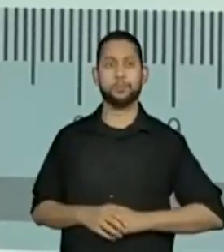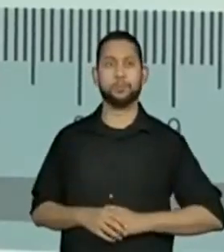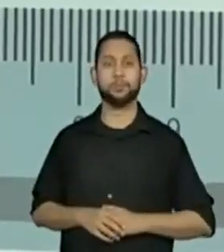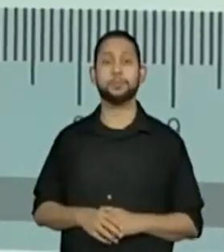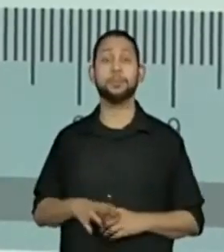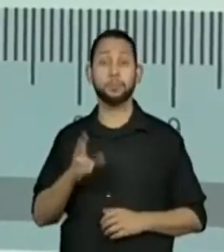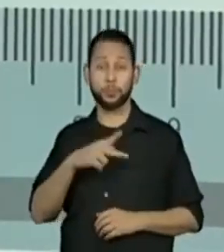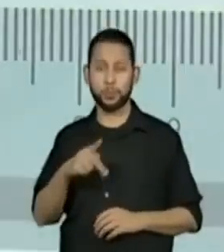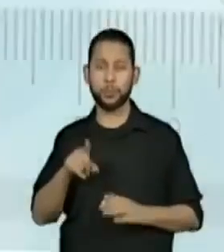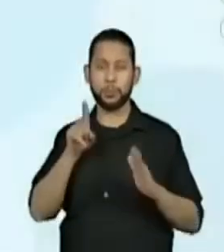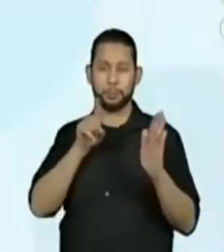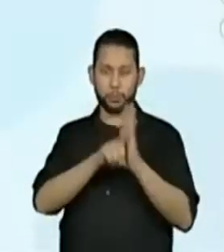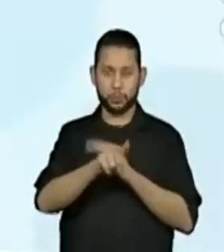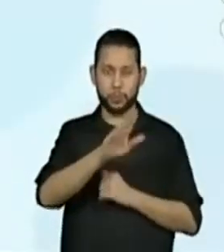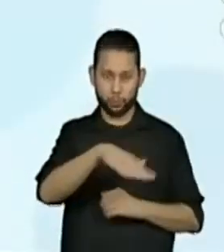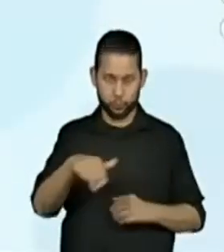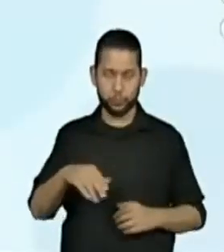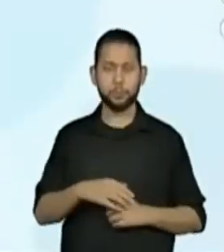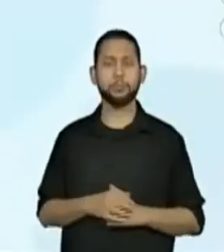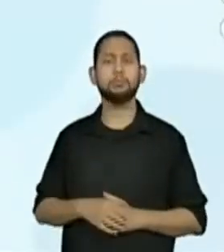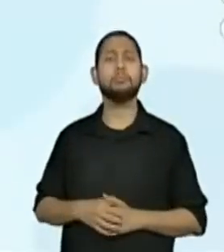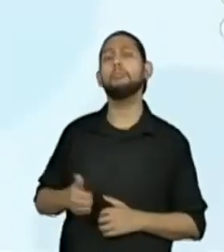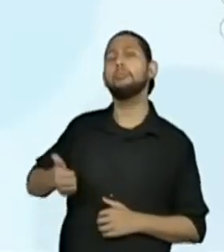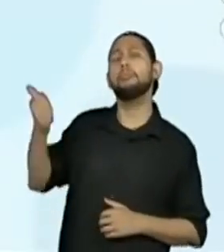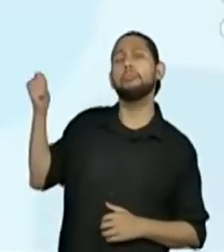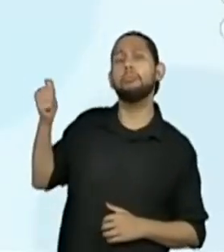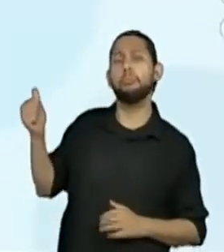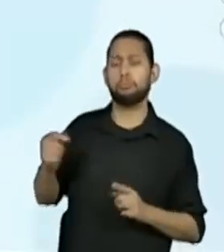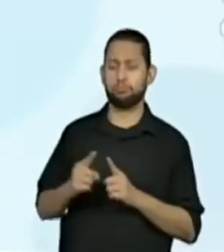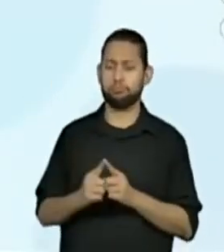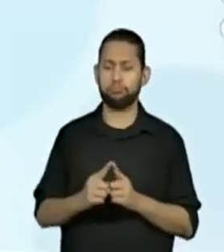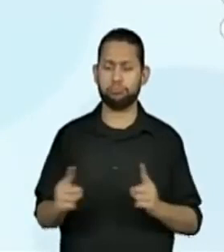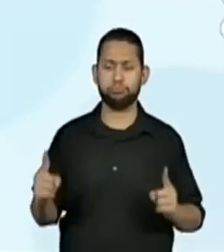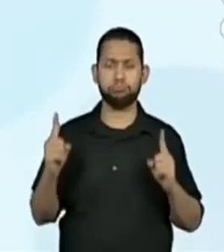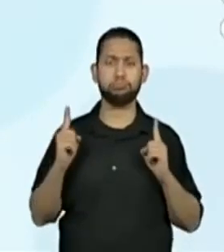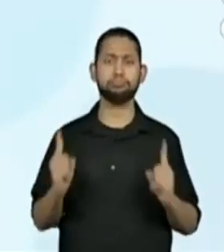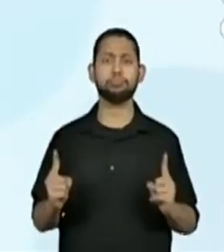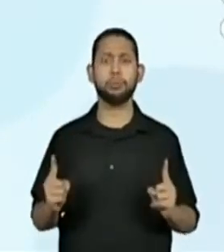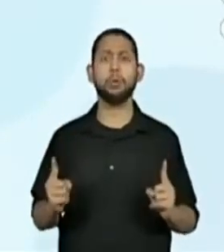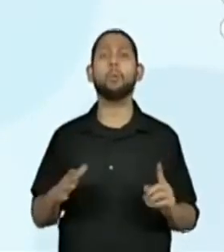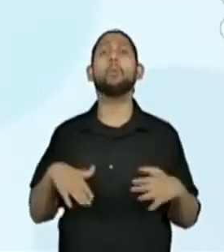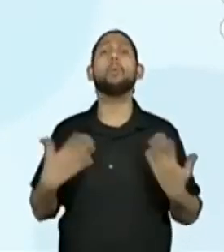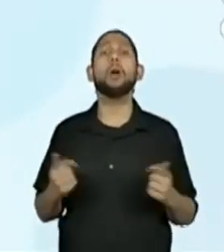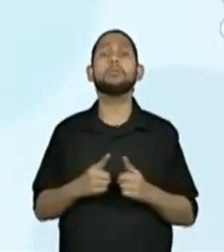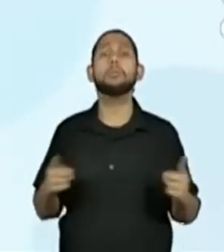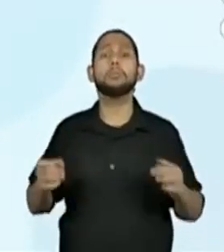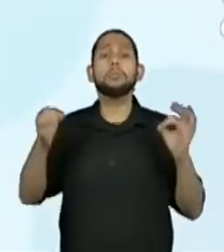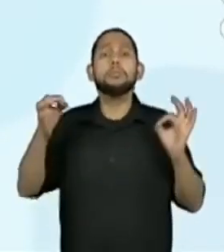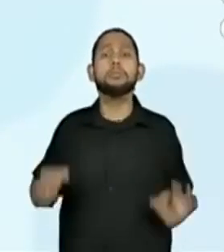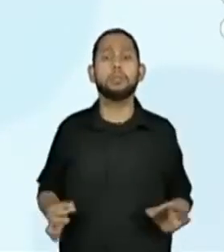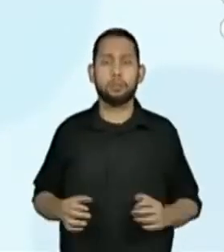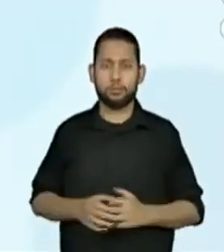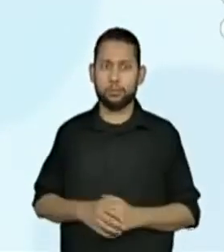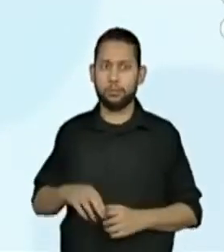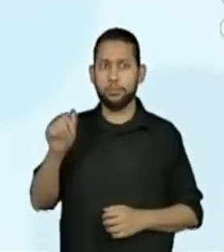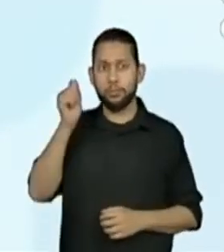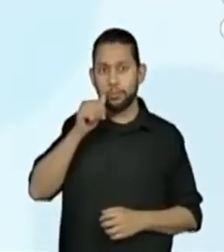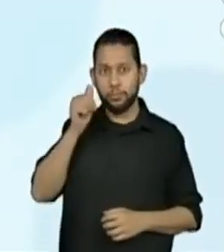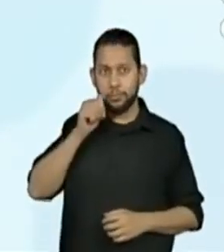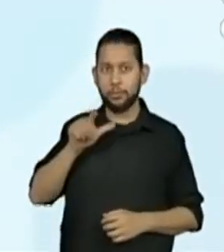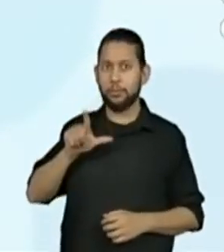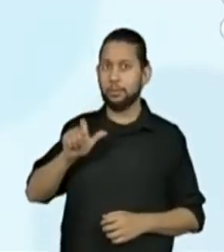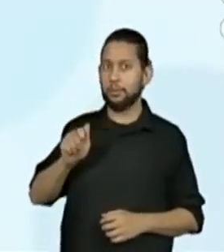Ela perguntou aos estudantes qual é a medida do comprimento desse lápis. Laura e